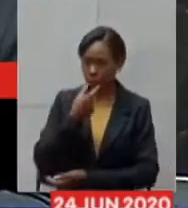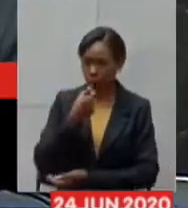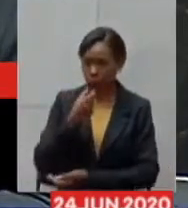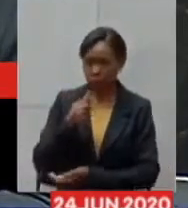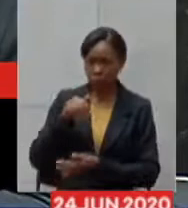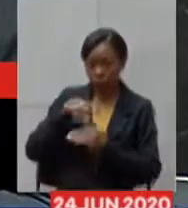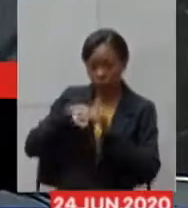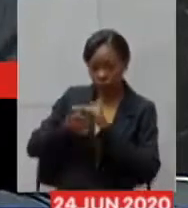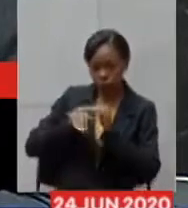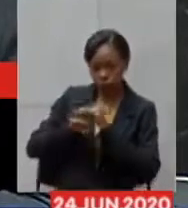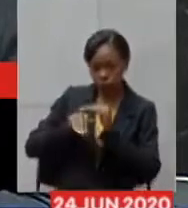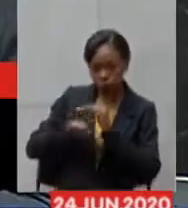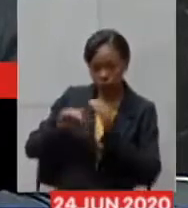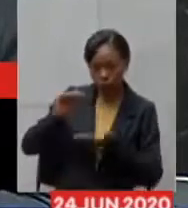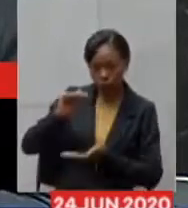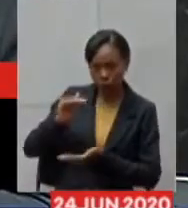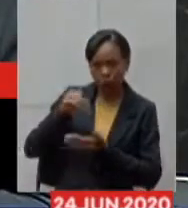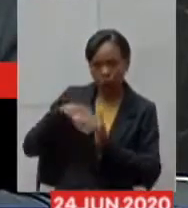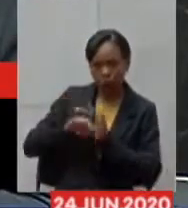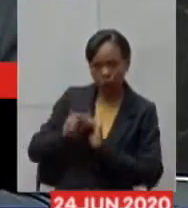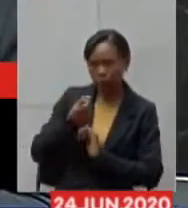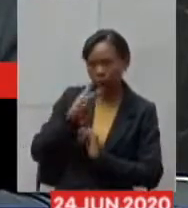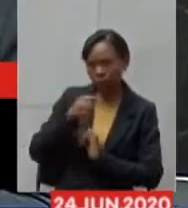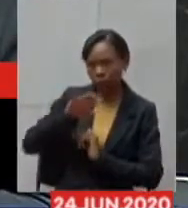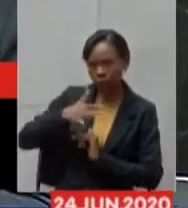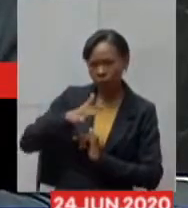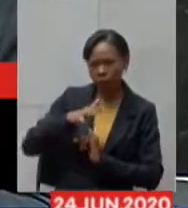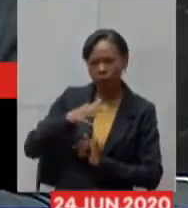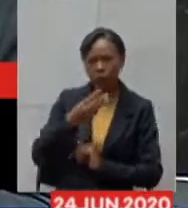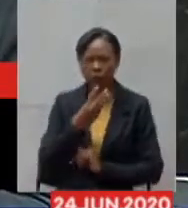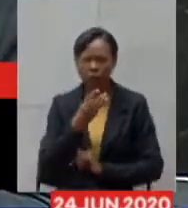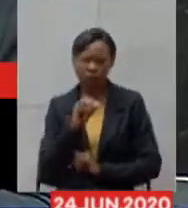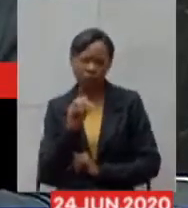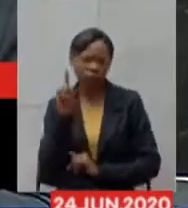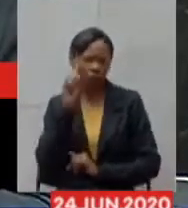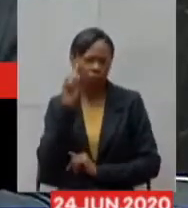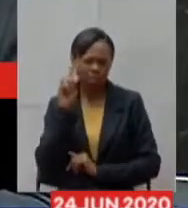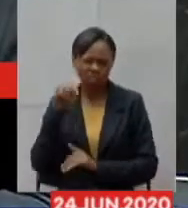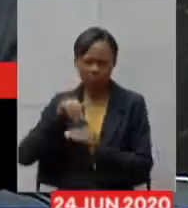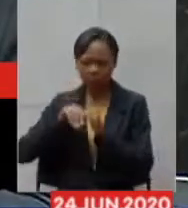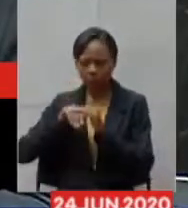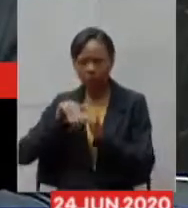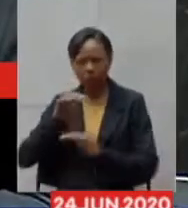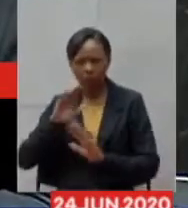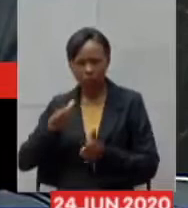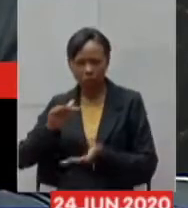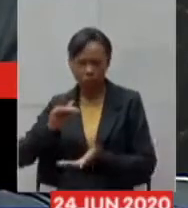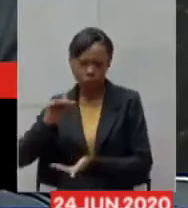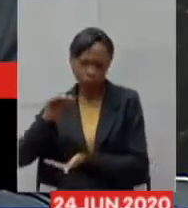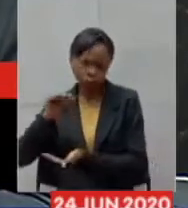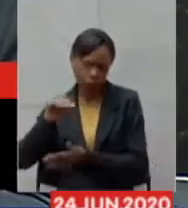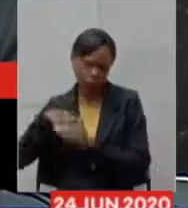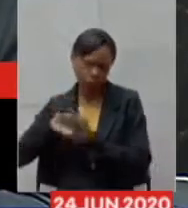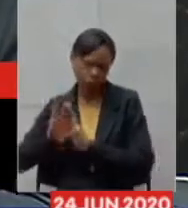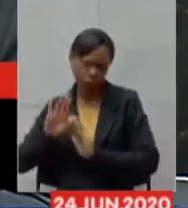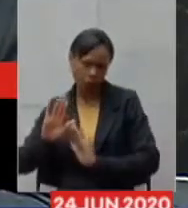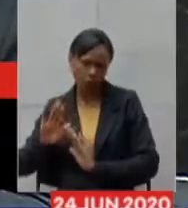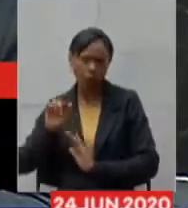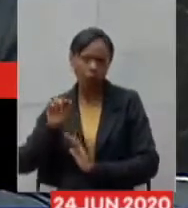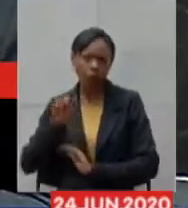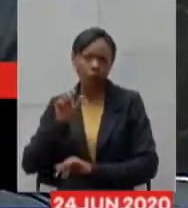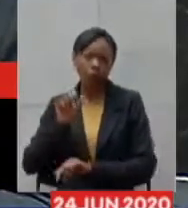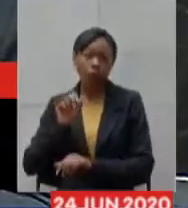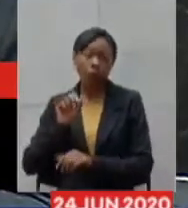estoque na média do estado tem em torno de 30 dias de estoque nós estamos tentando isso é um